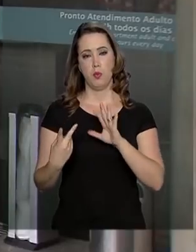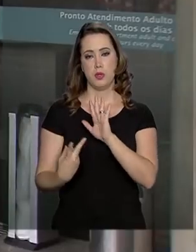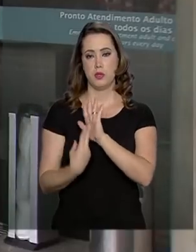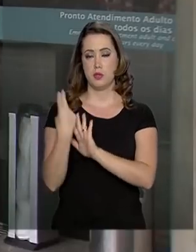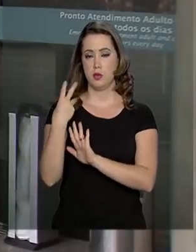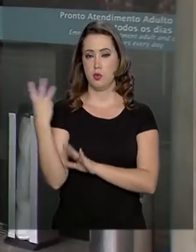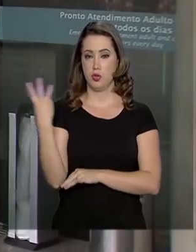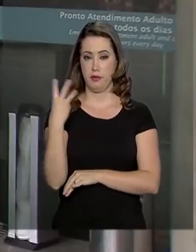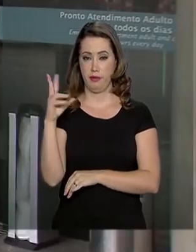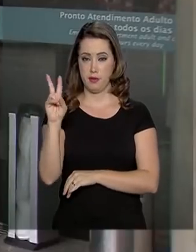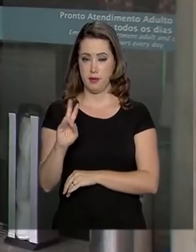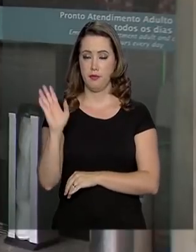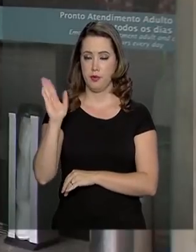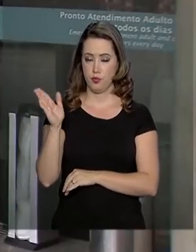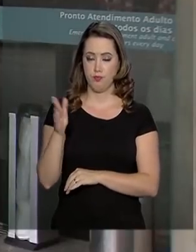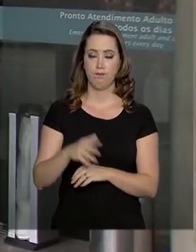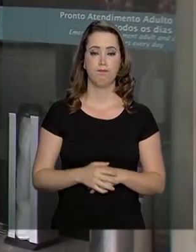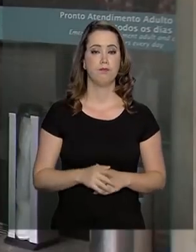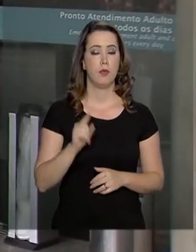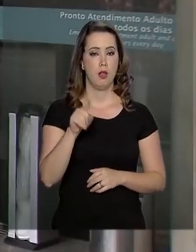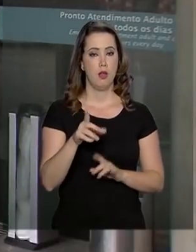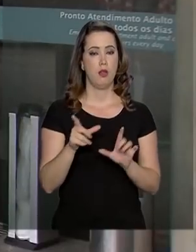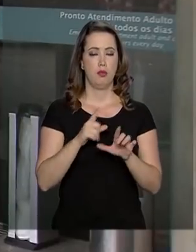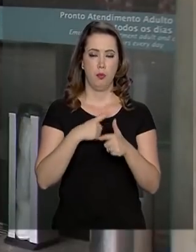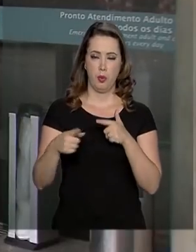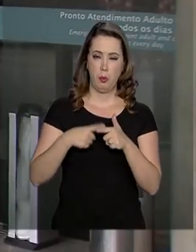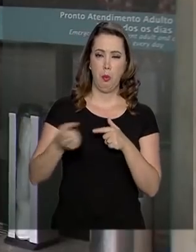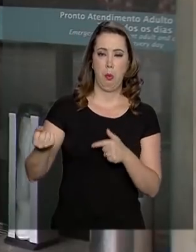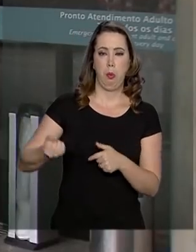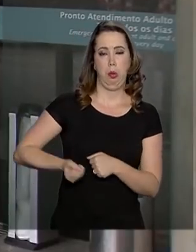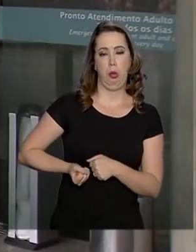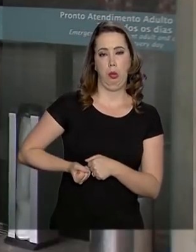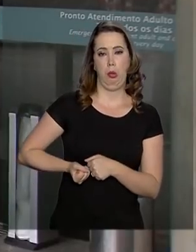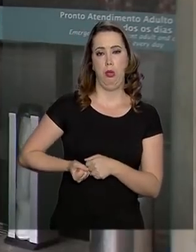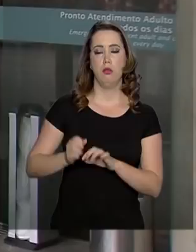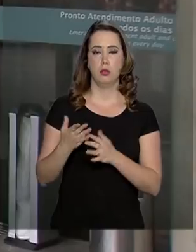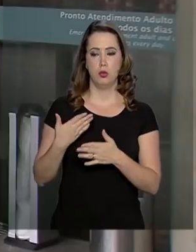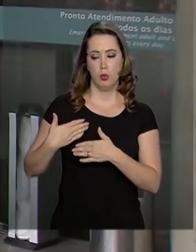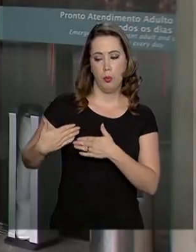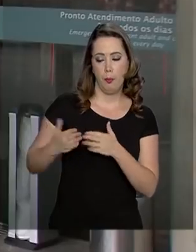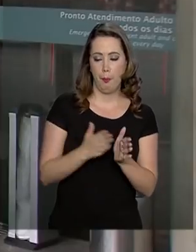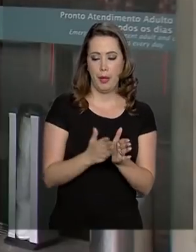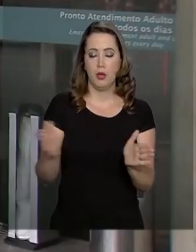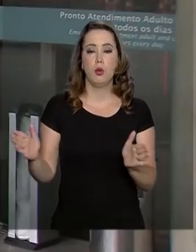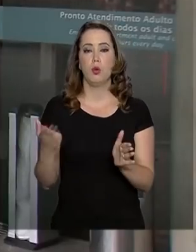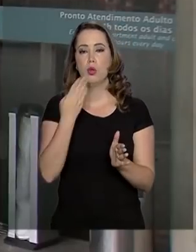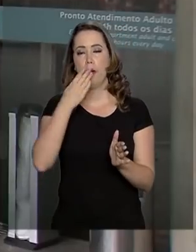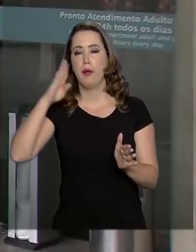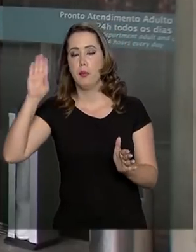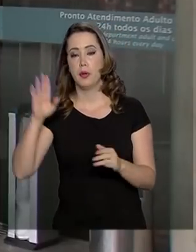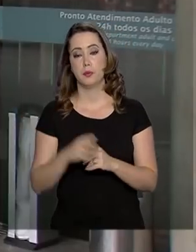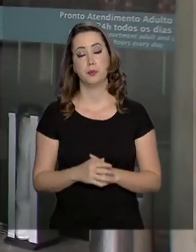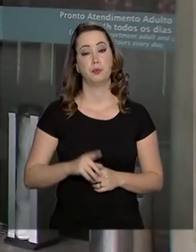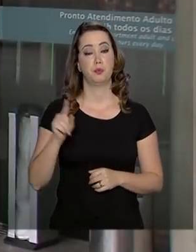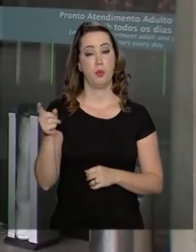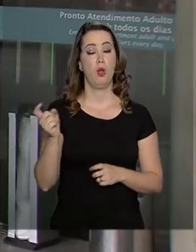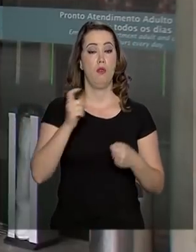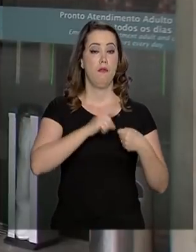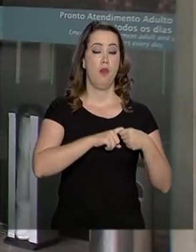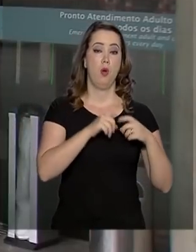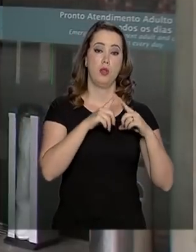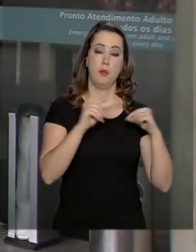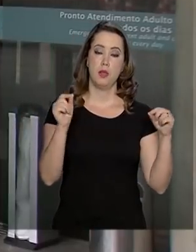alvo durante a campanha presidencial. O presidente vai à Brasília, como eu já disse, onde deve